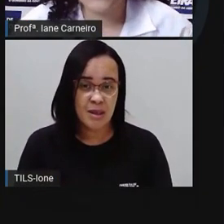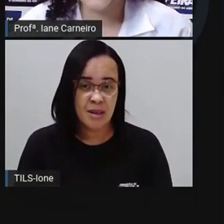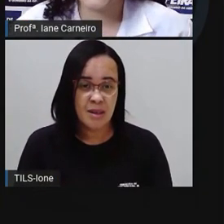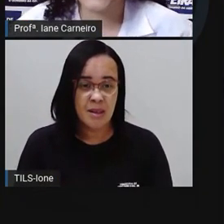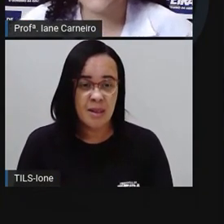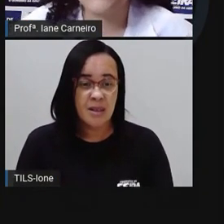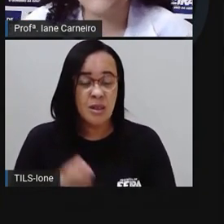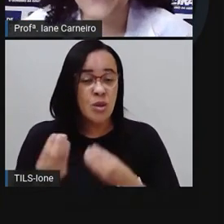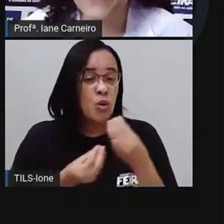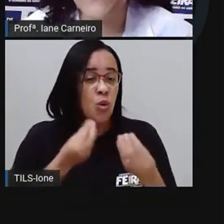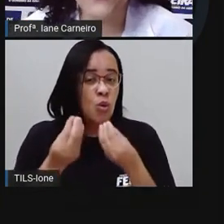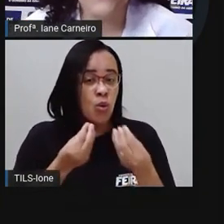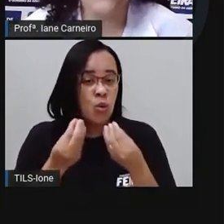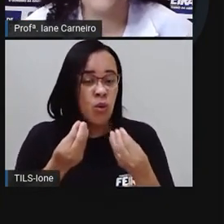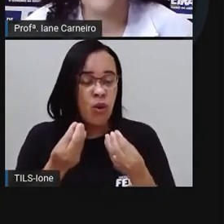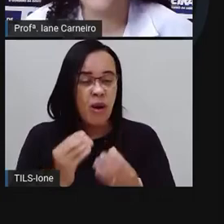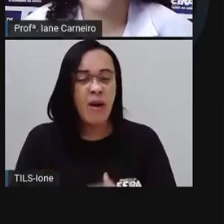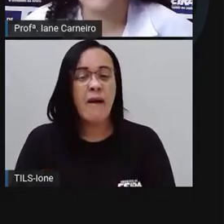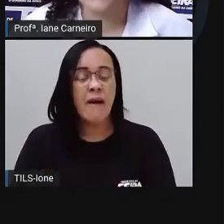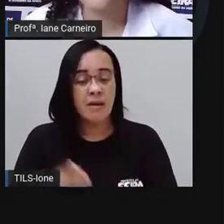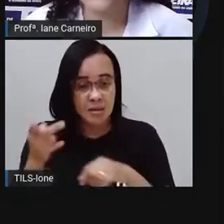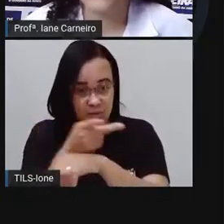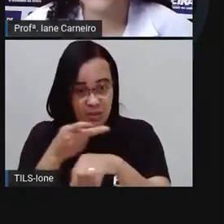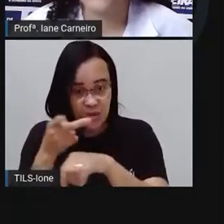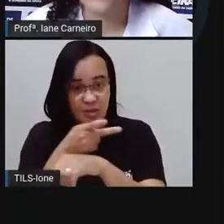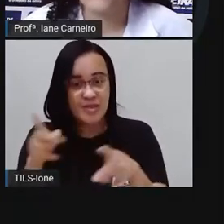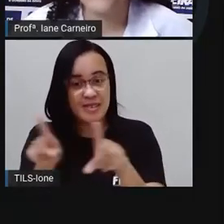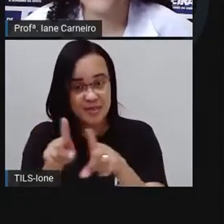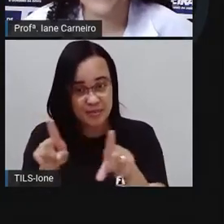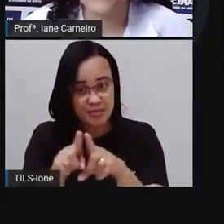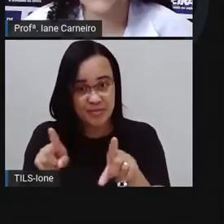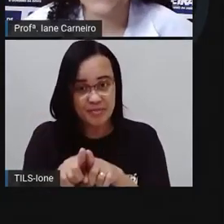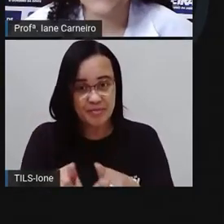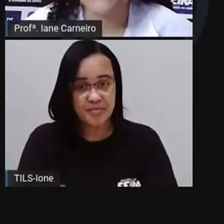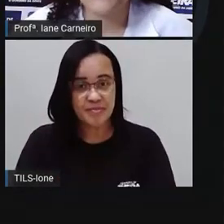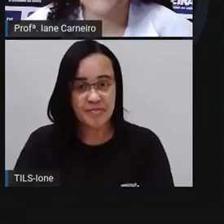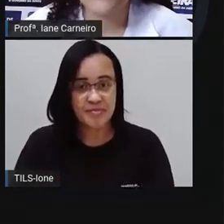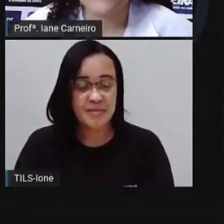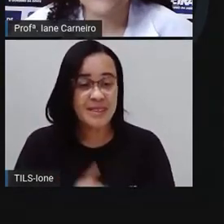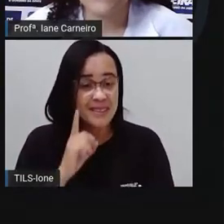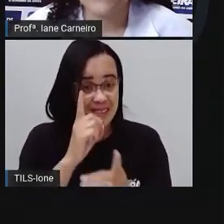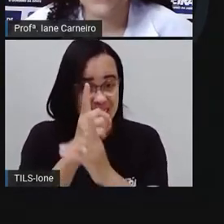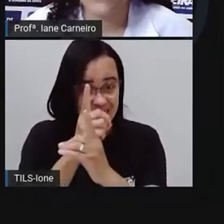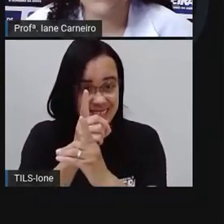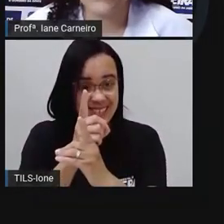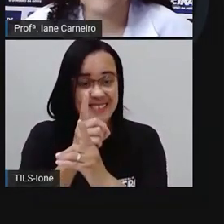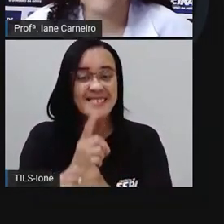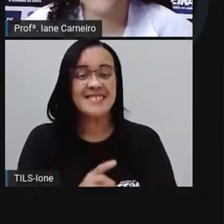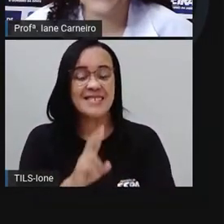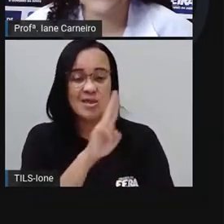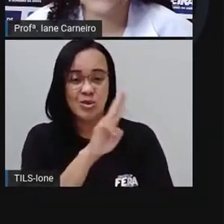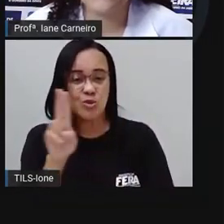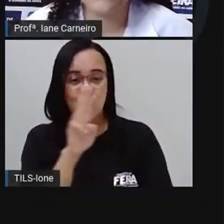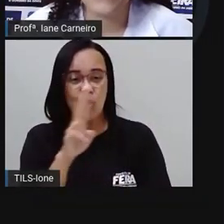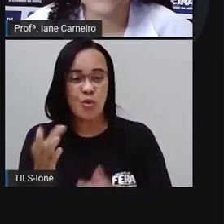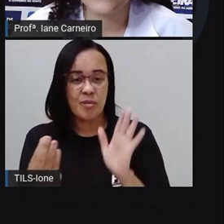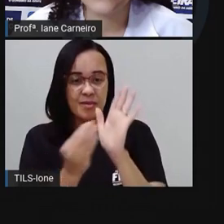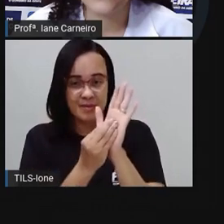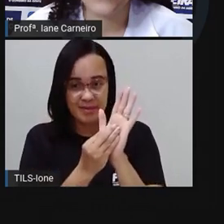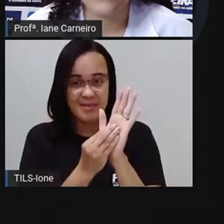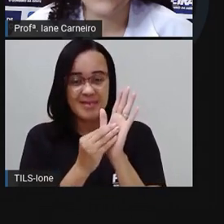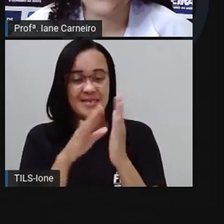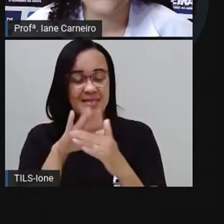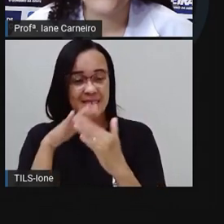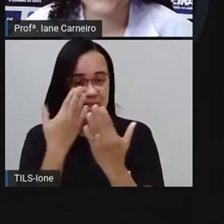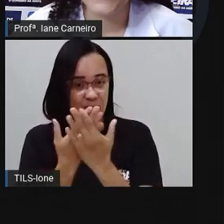outra escola, Prodrica, pra gente ver, viu? Me ajude aí. Ó, Chico Mendes tá aqui. Ó, o Colégio Chico Mendes. Quem já ouviu falar nessa